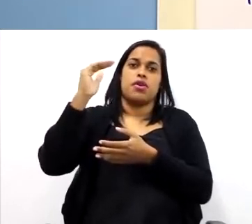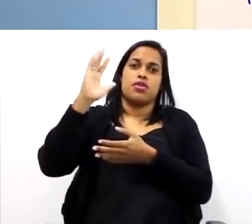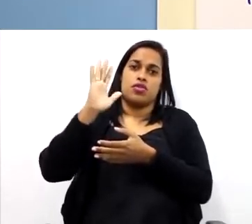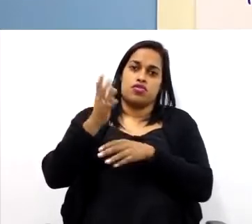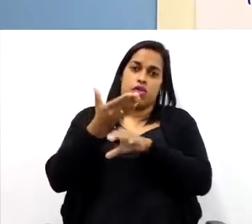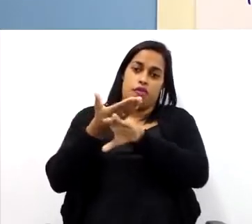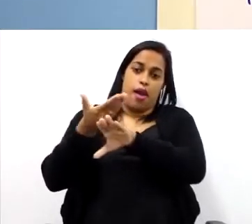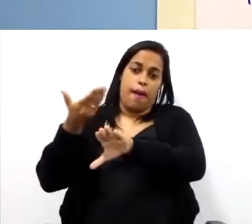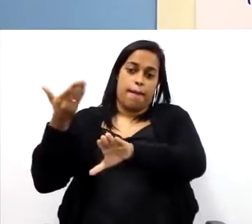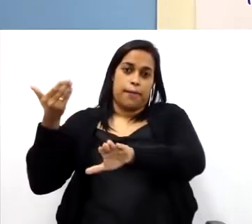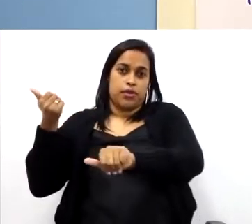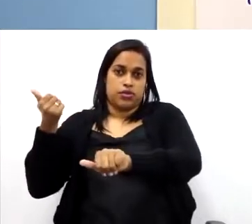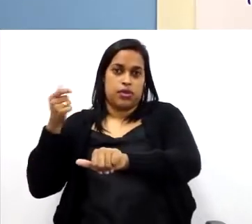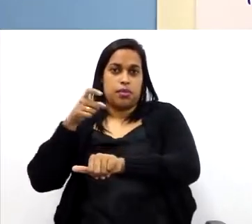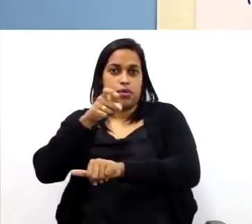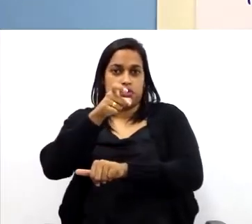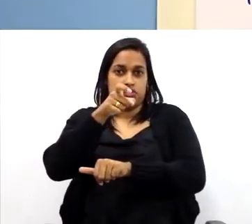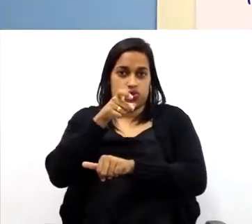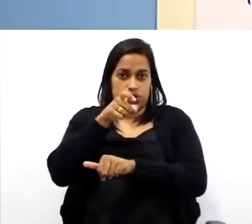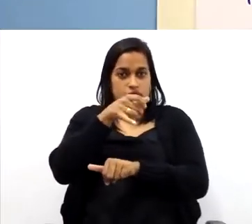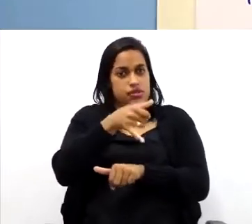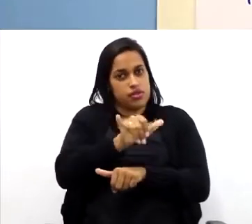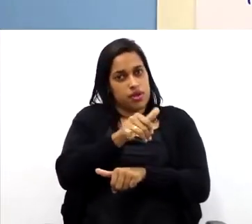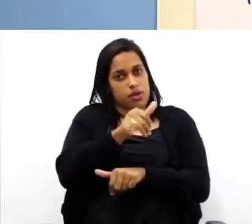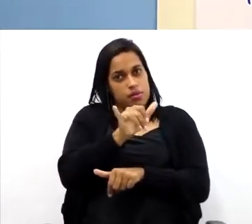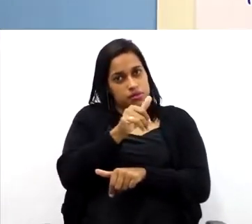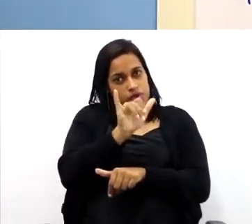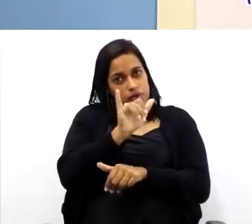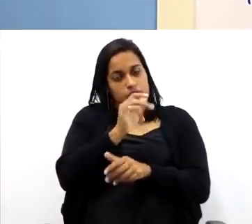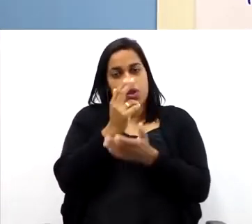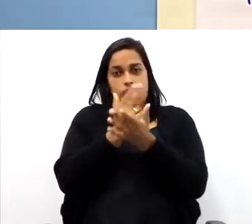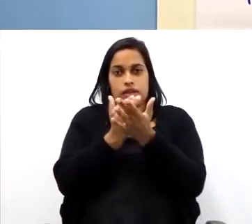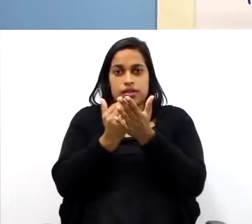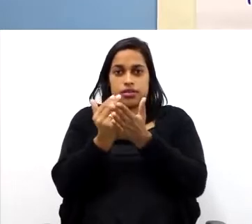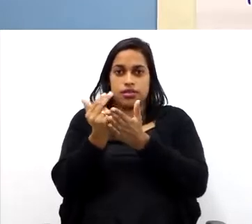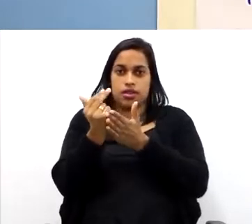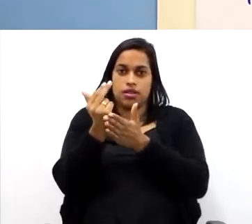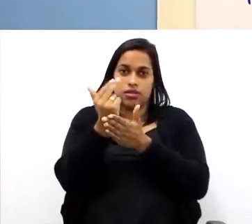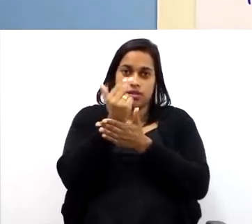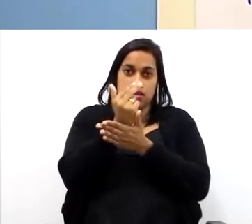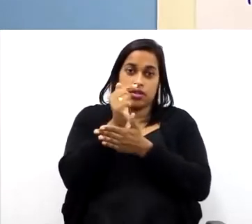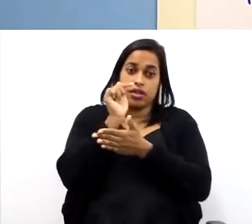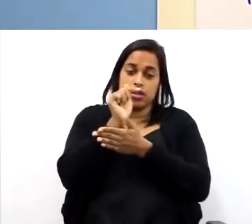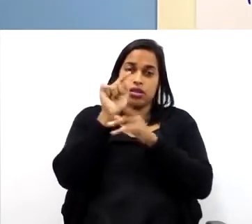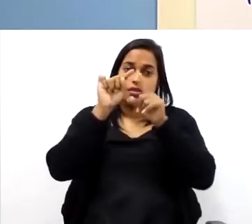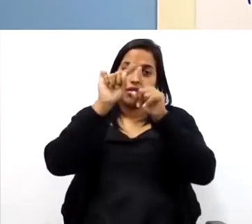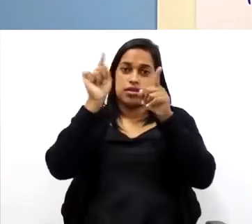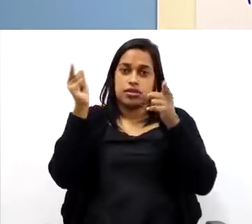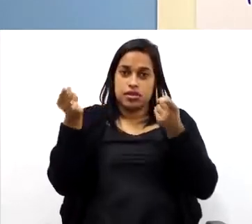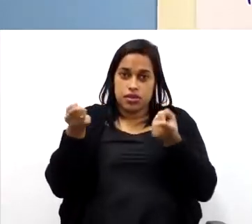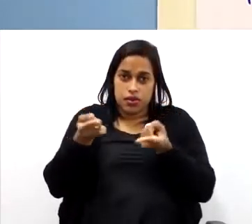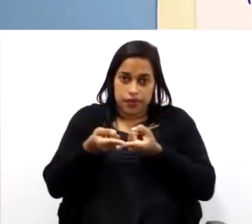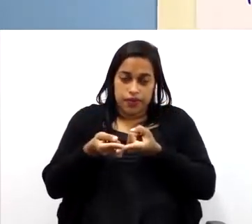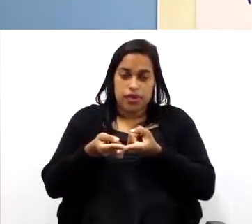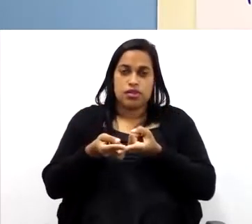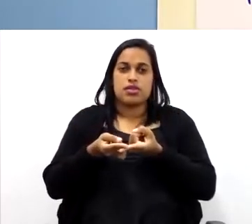dos eixos X e Y. E desenhei essa circunferência aqui